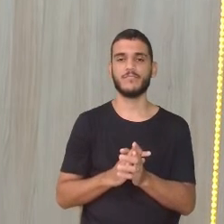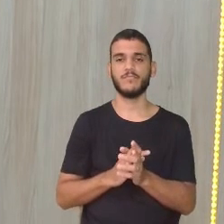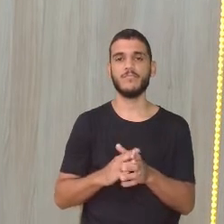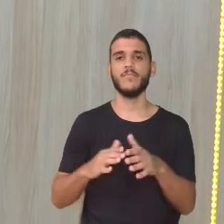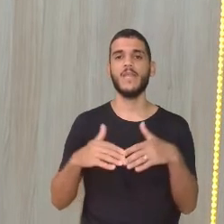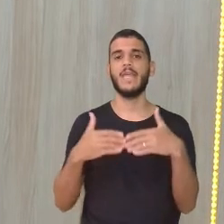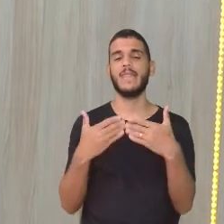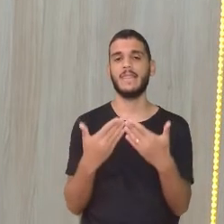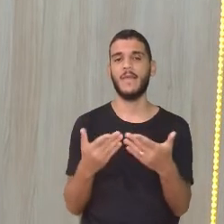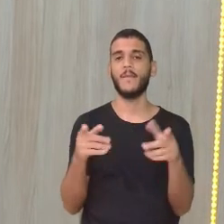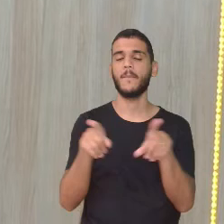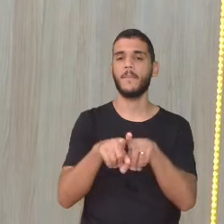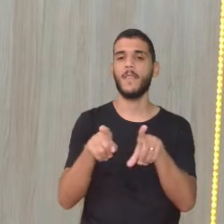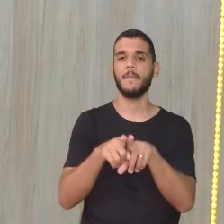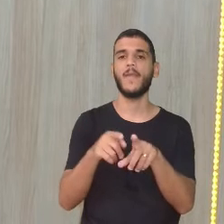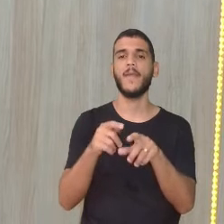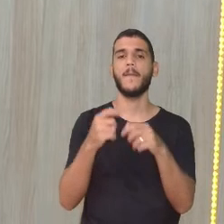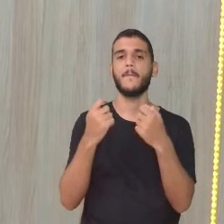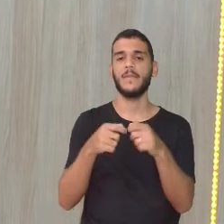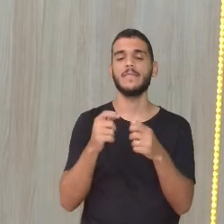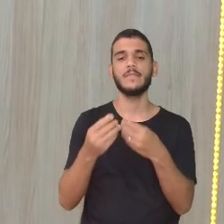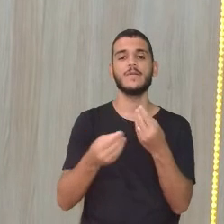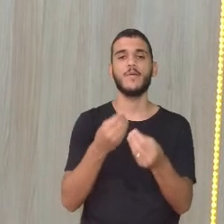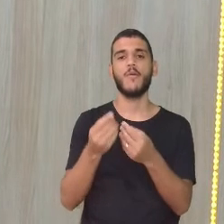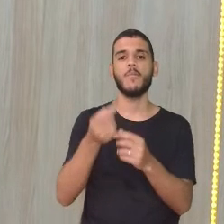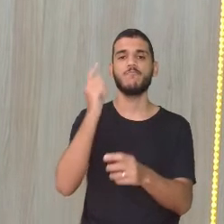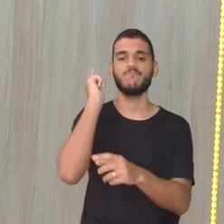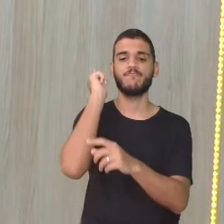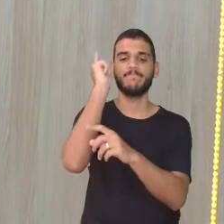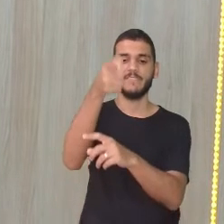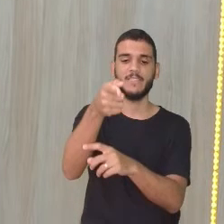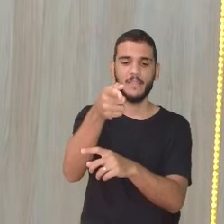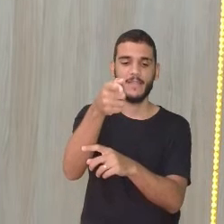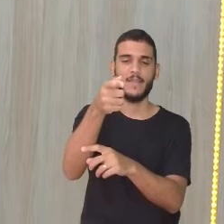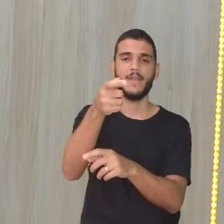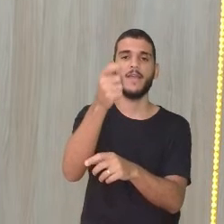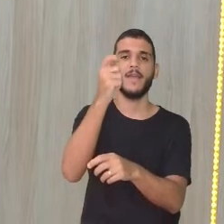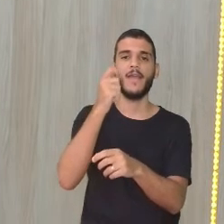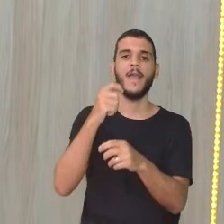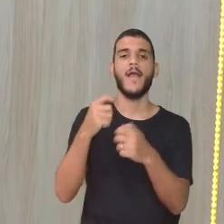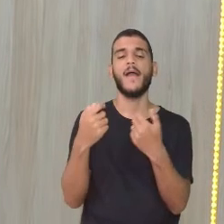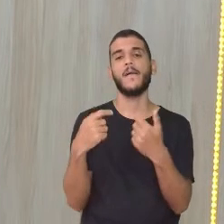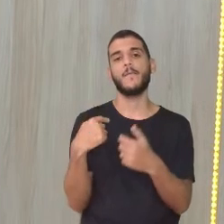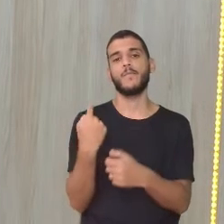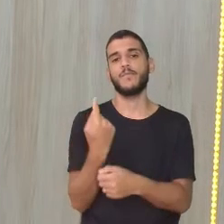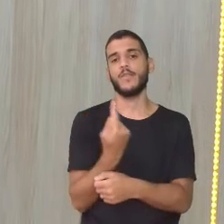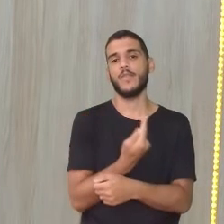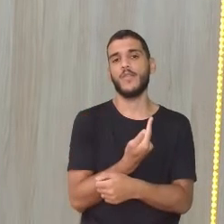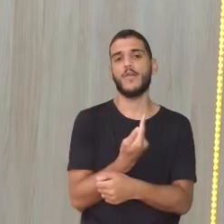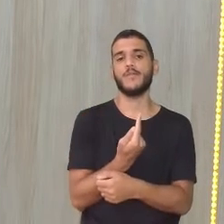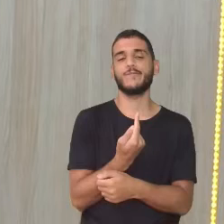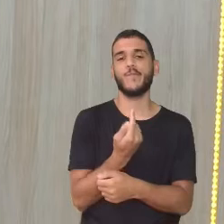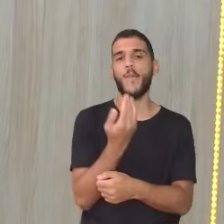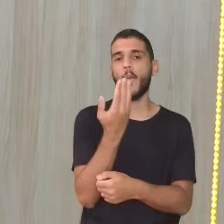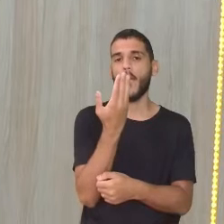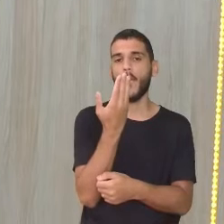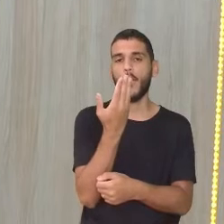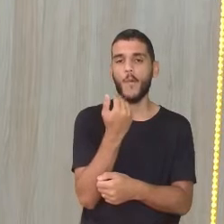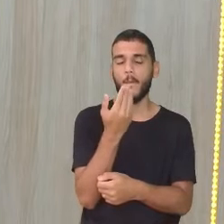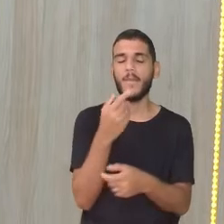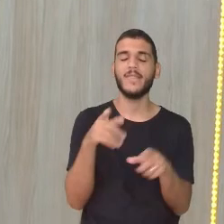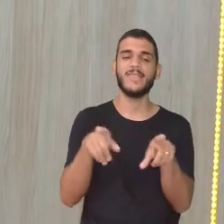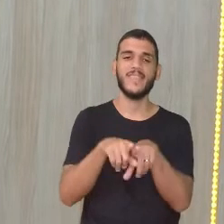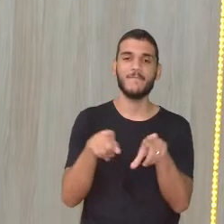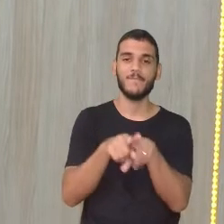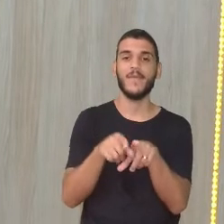de pescar também, né? E aí já vai comendo também esse microplástico, Exato. É um ciclo, tá, pessoal? Então, é